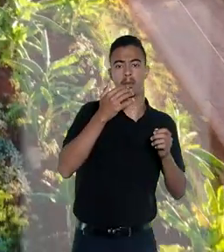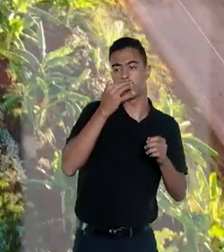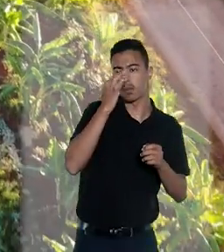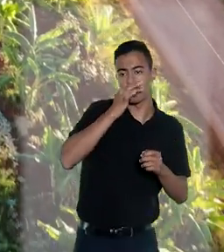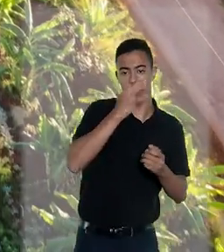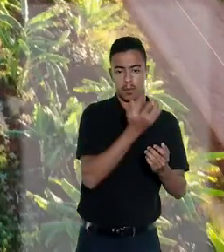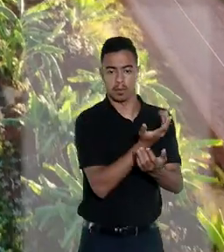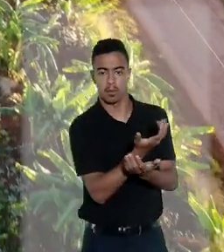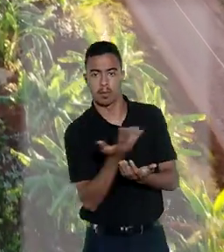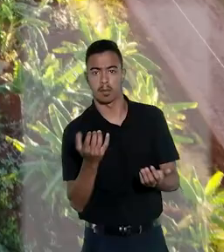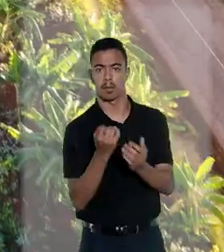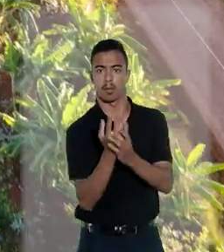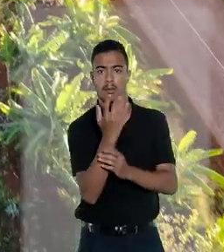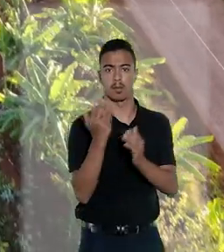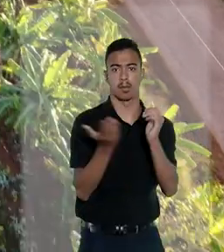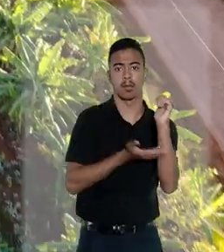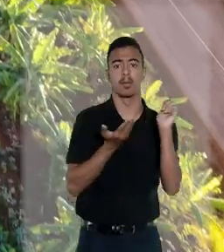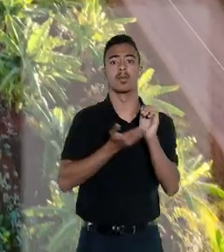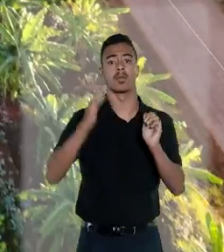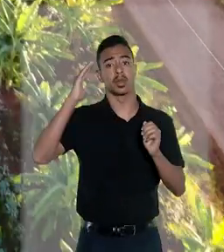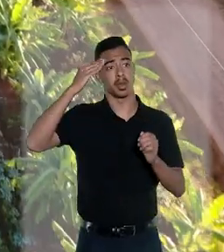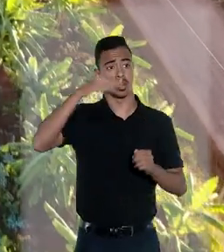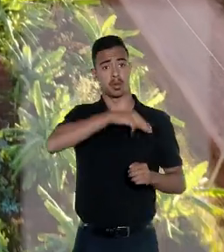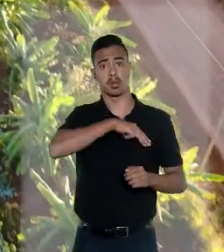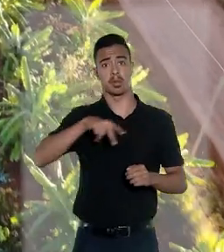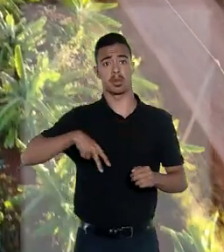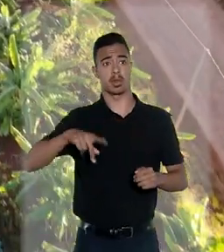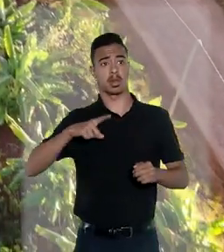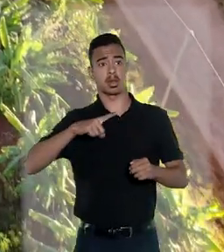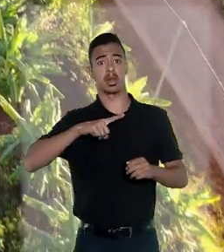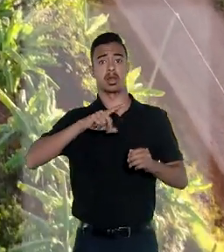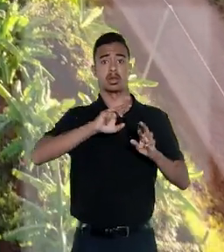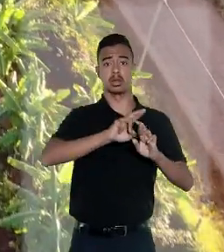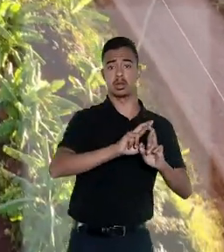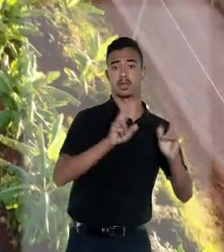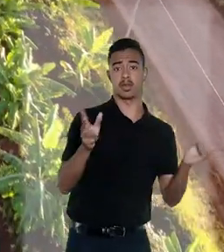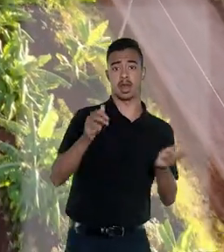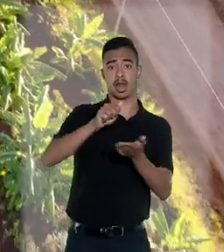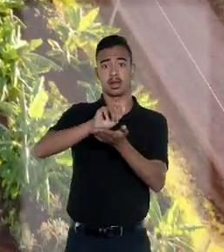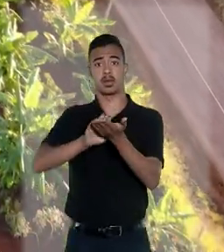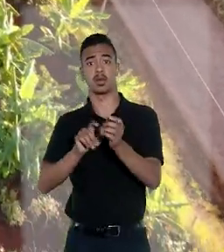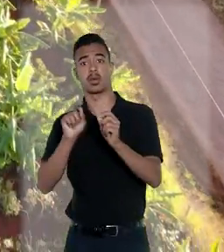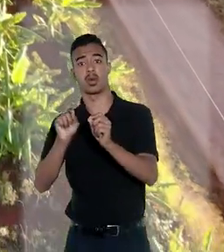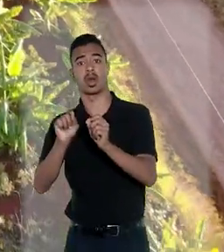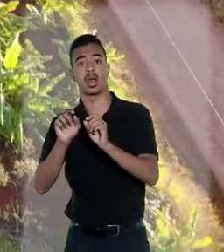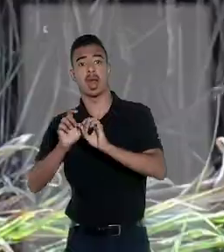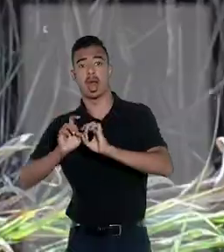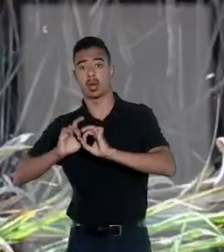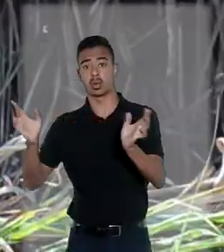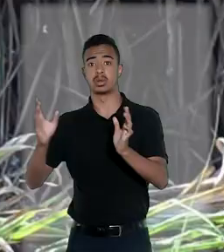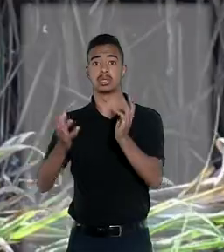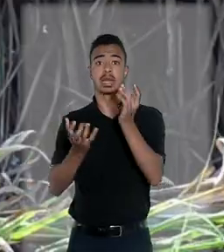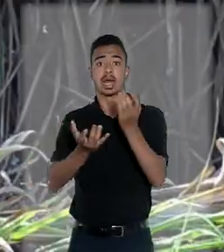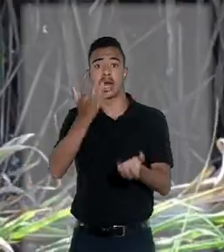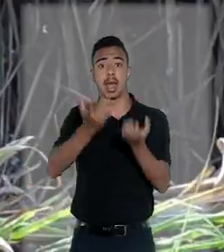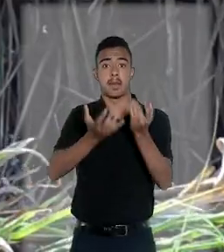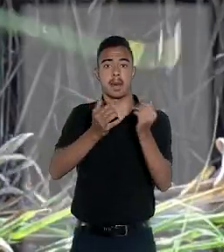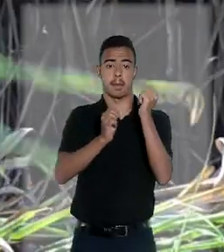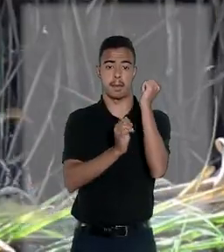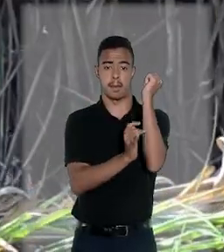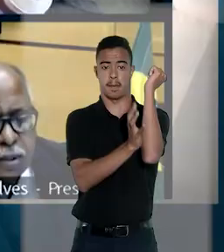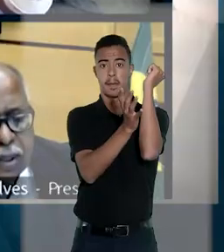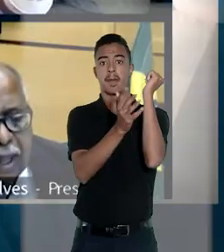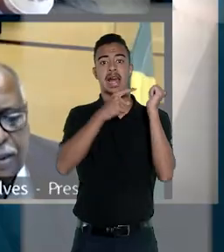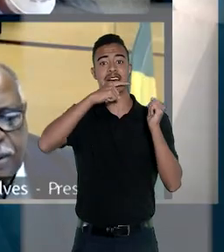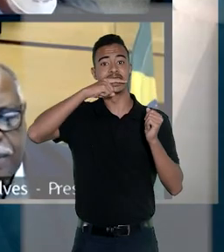torna improcedente o argumento do MP de que haveria distinção entre as atividades nas quais se poderia autorizar a queima controlada da